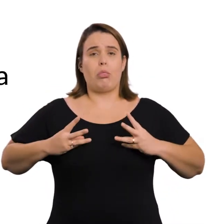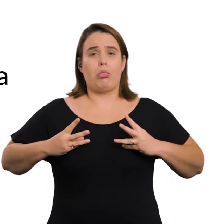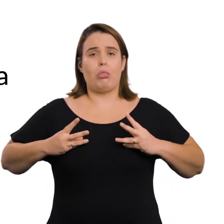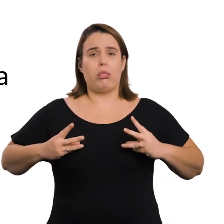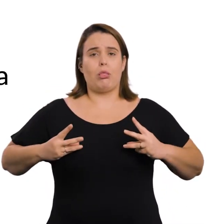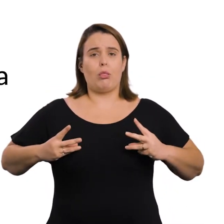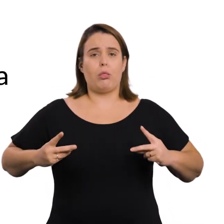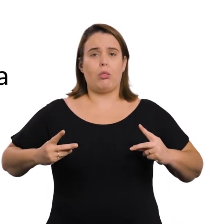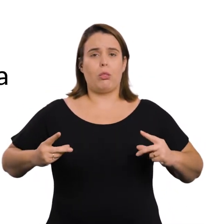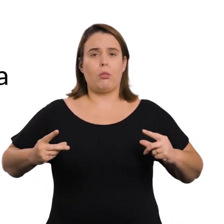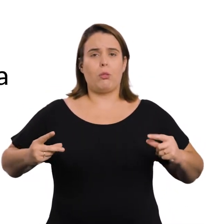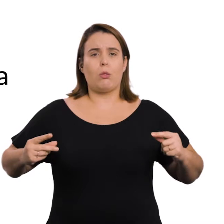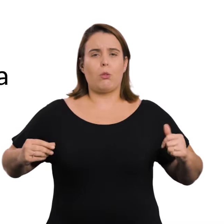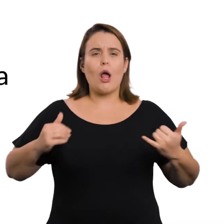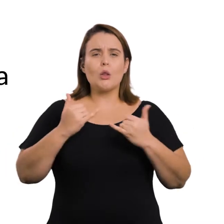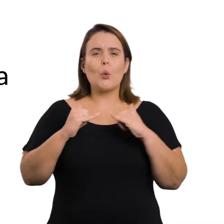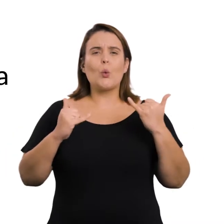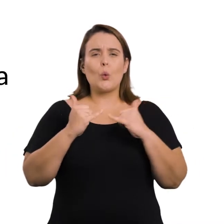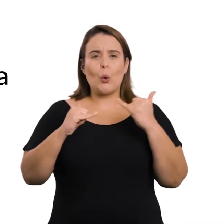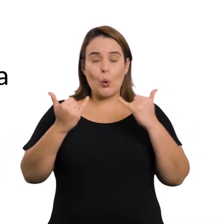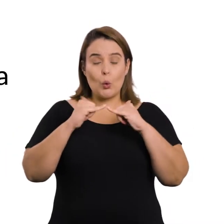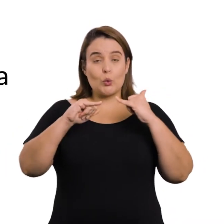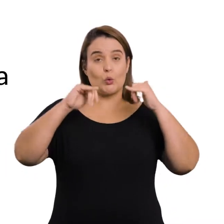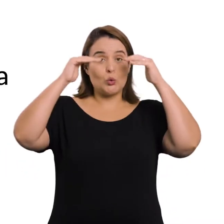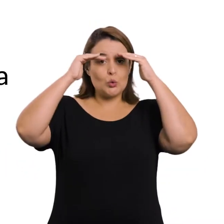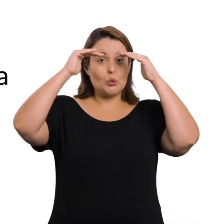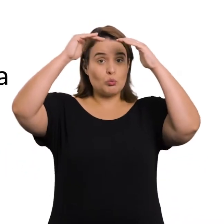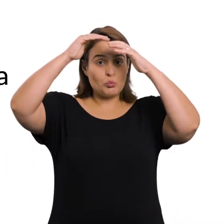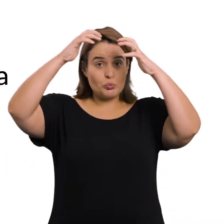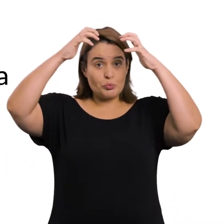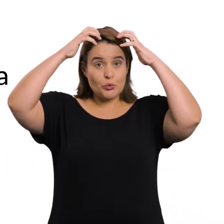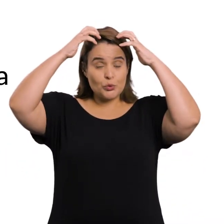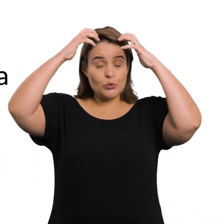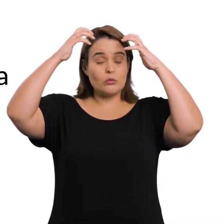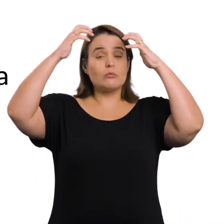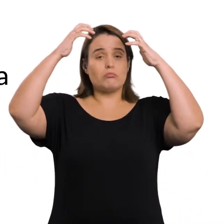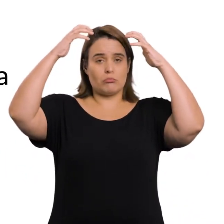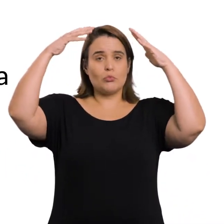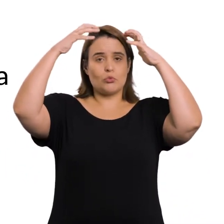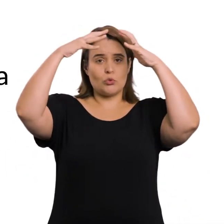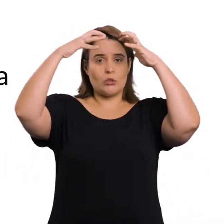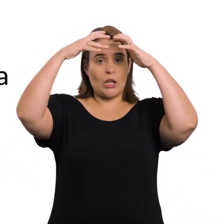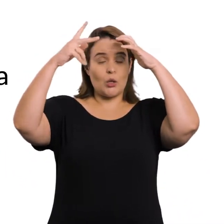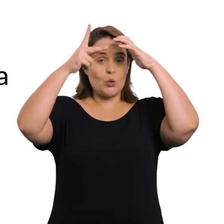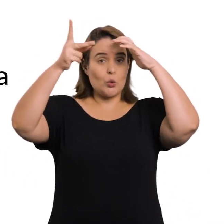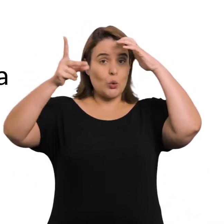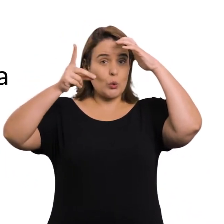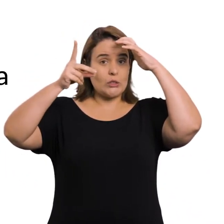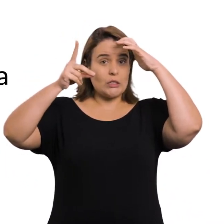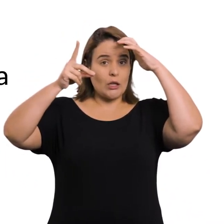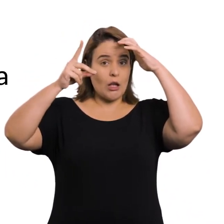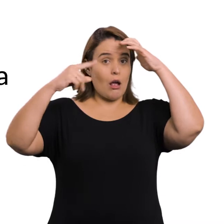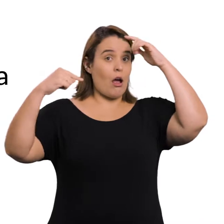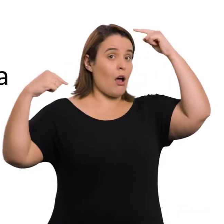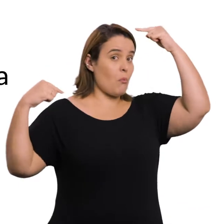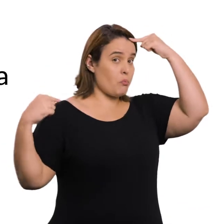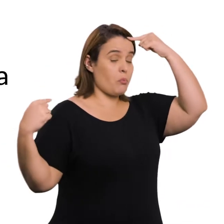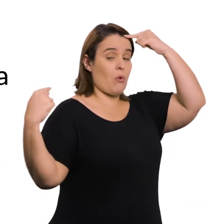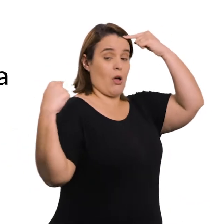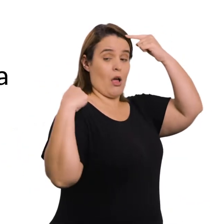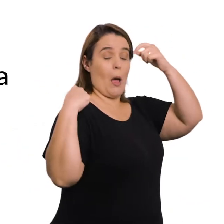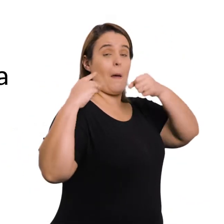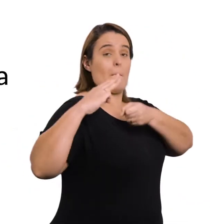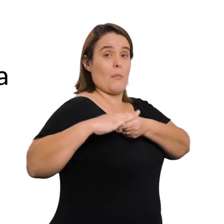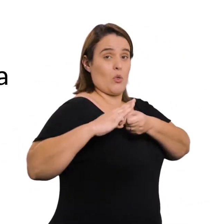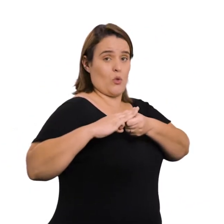pela degeneração progressiva no primeiro neurônio motor superior no cérebro E no segundo neurônio motor inferior